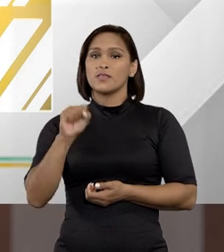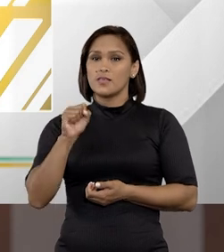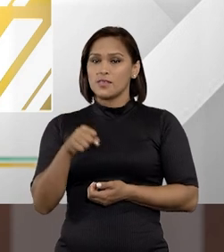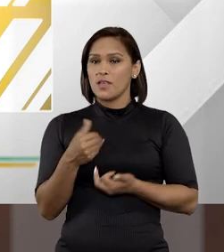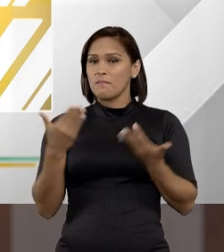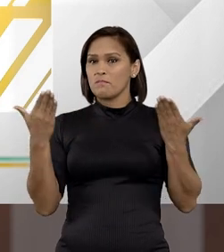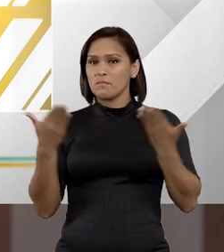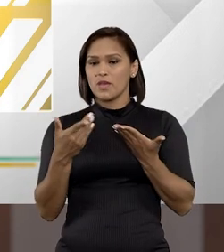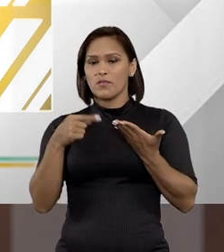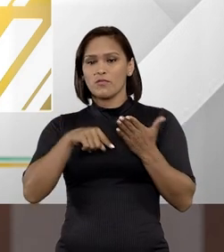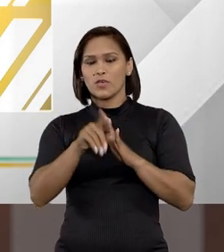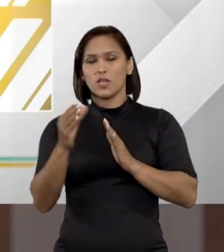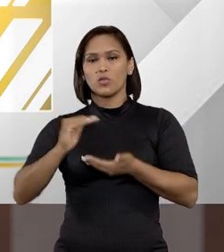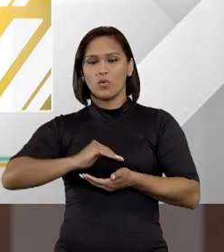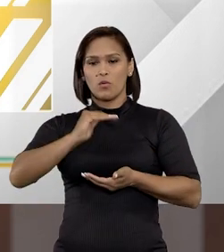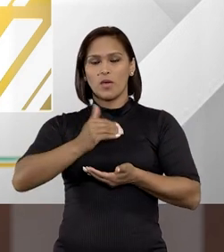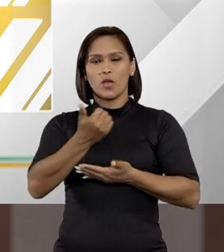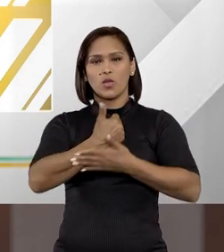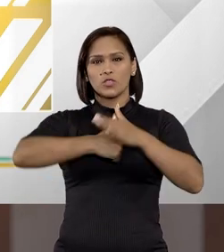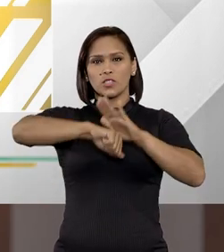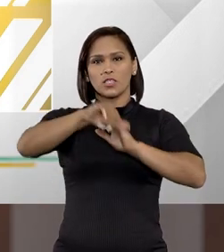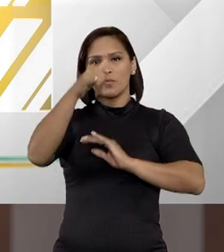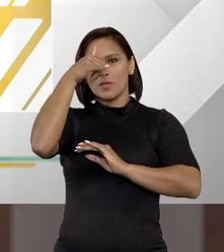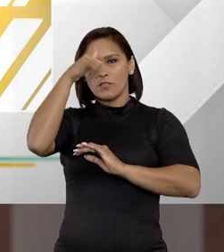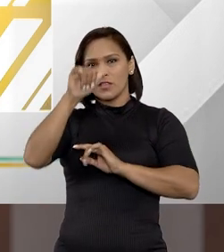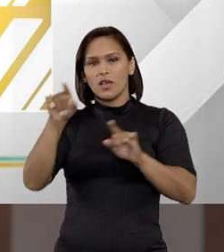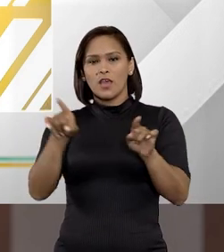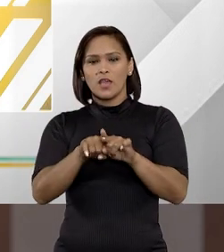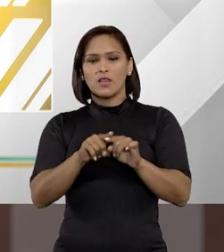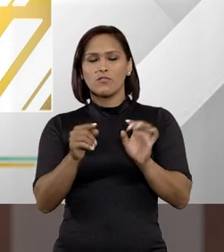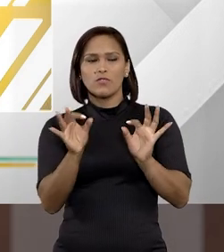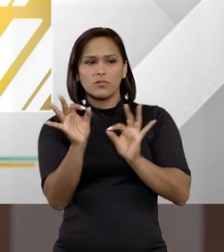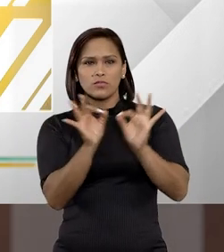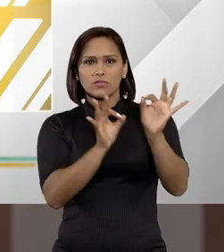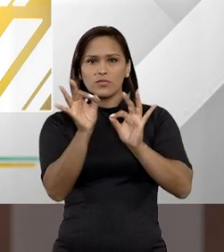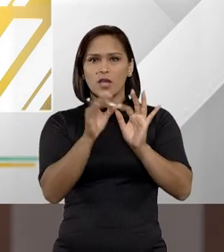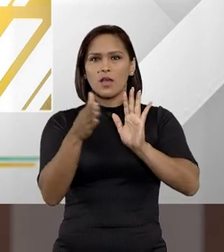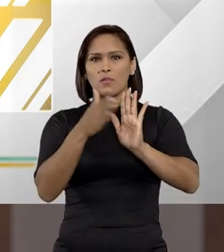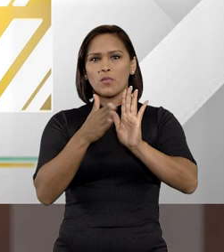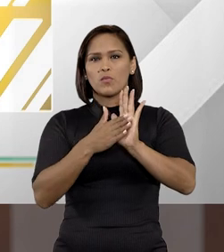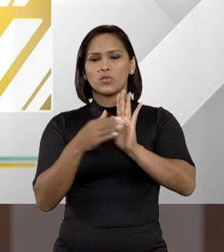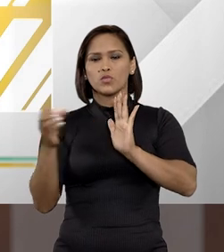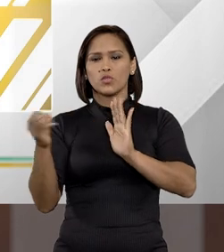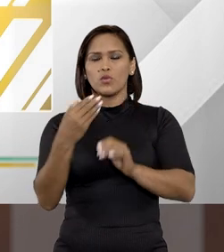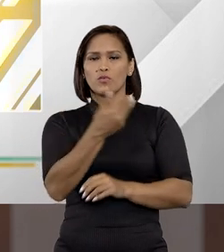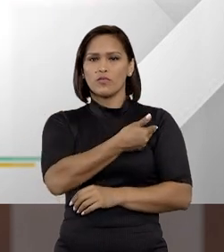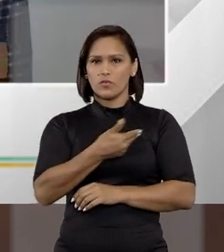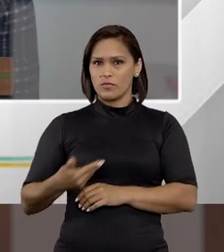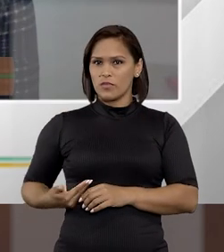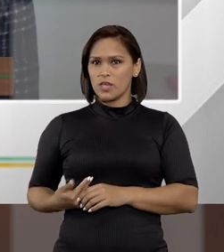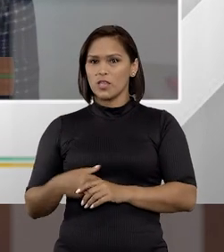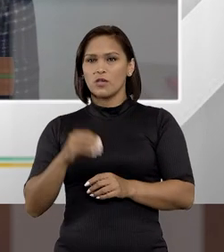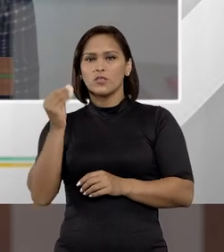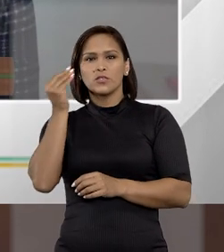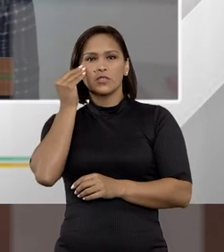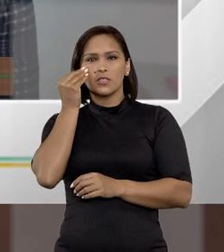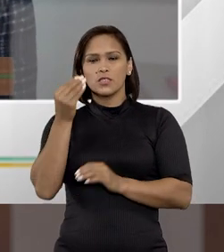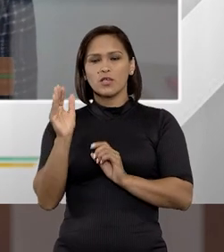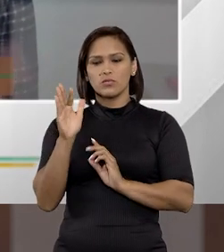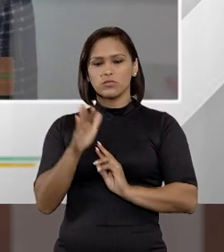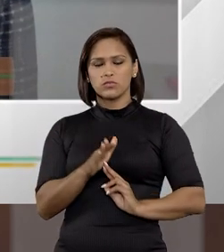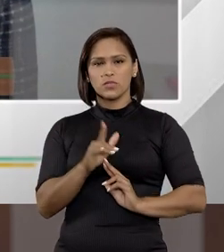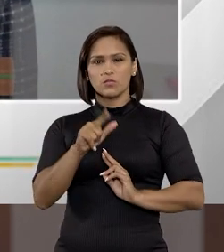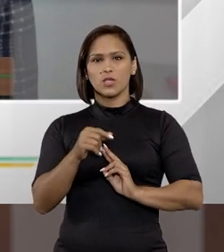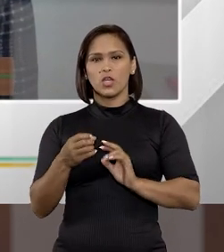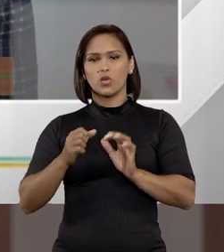Correto, sim. O pacote anticrime, ele foi, na verdade, gestado nessa proposta do novo governo com uma tentativa de